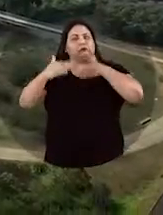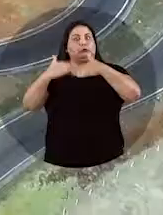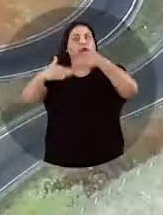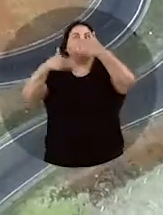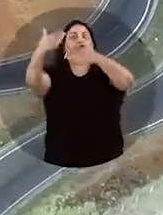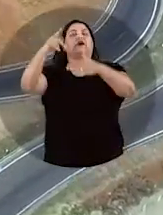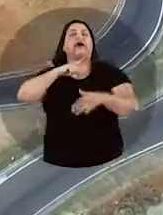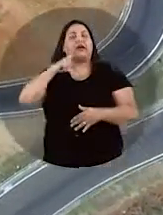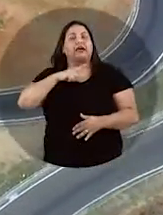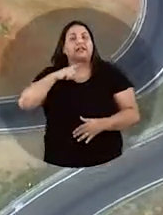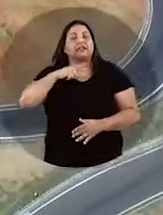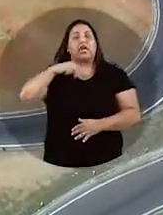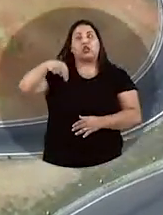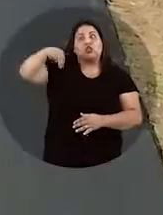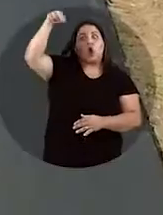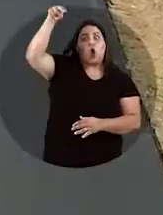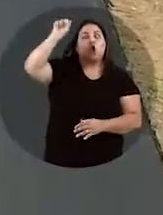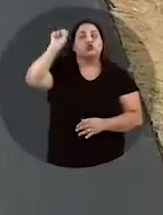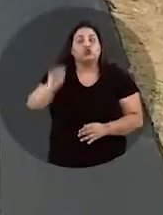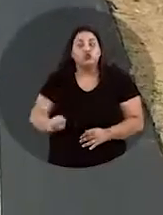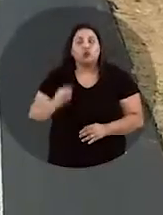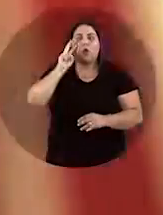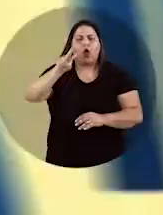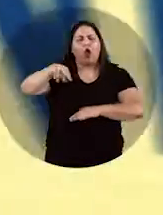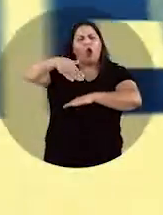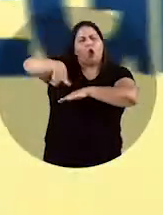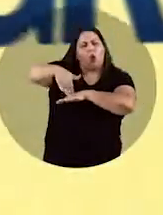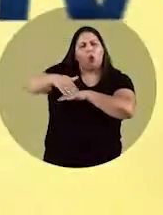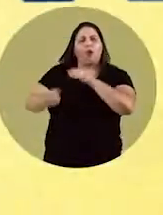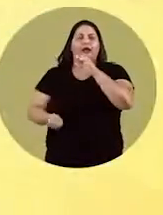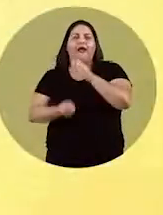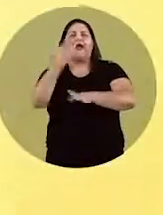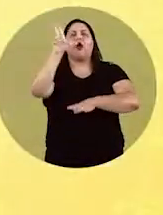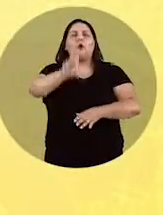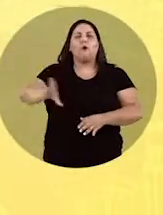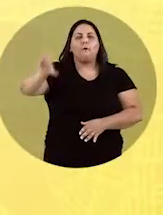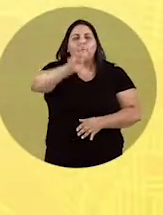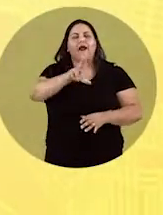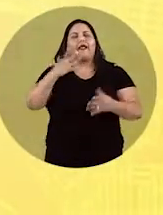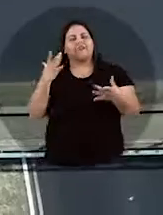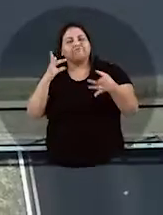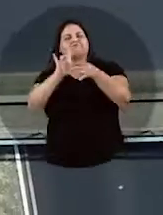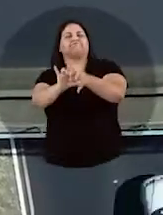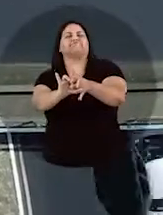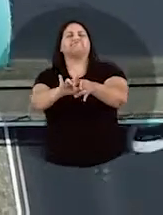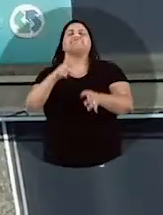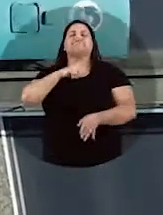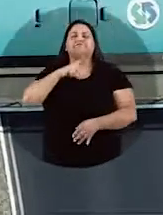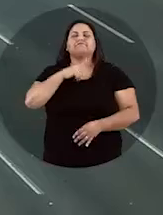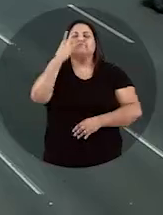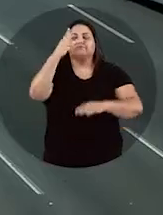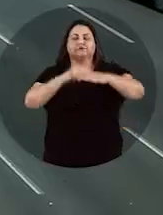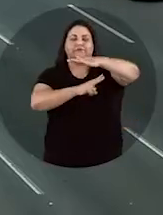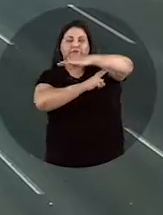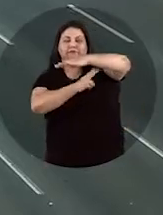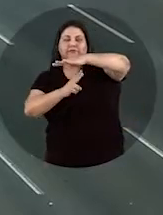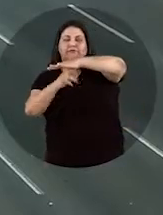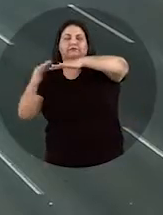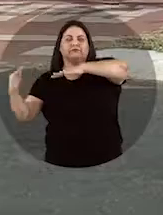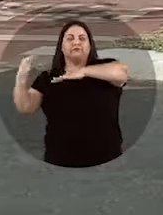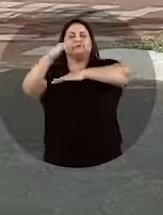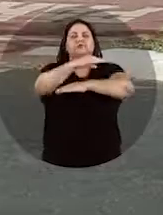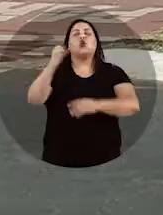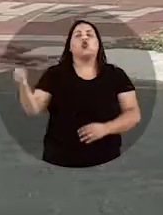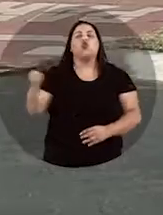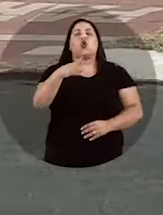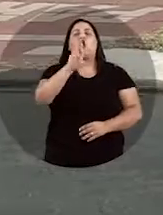regiões. Implantação do Anel Viário Norte e o Anel Viário Sul. Criação do Programa Uberlândia Integrada. Construção de três viadutos e da Nova Rondon.